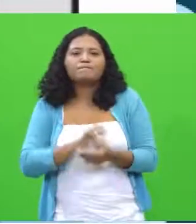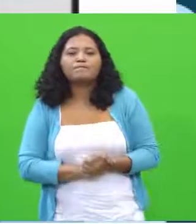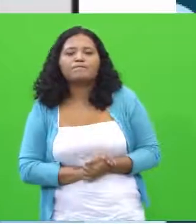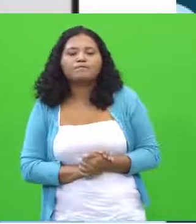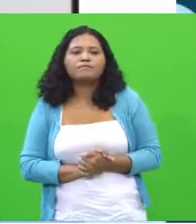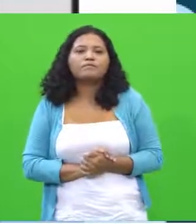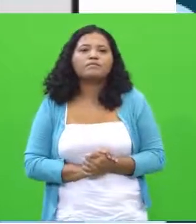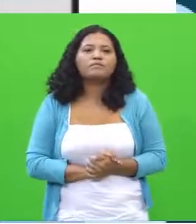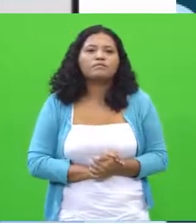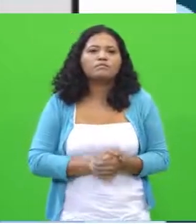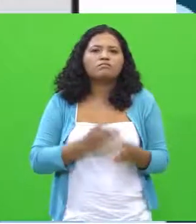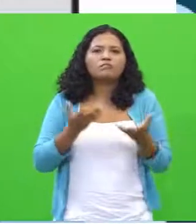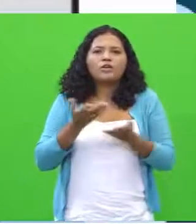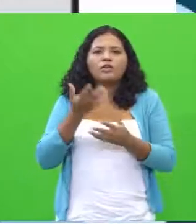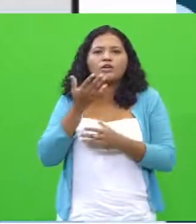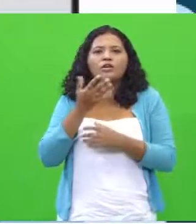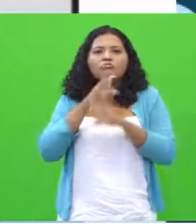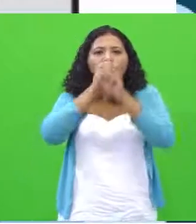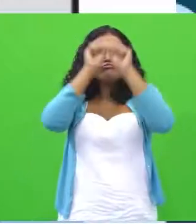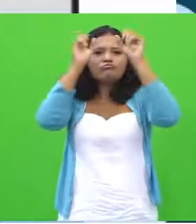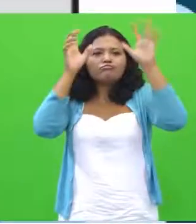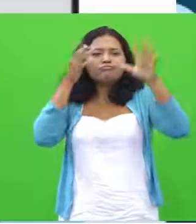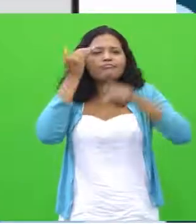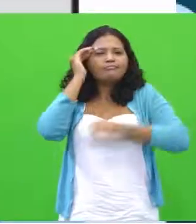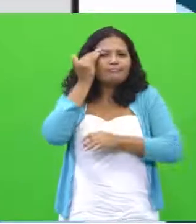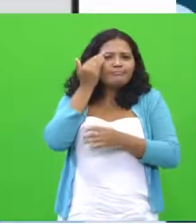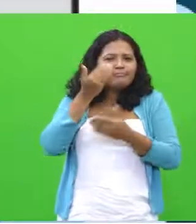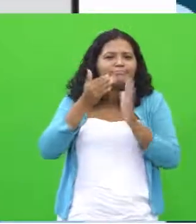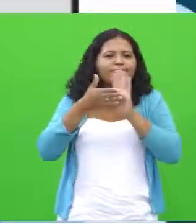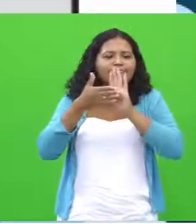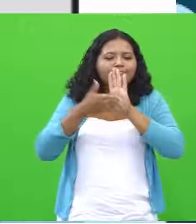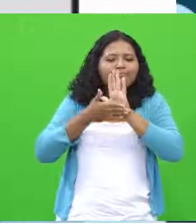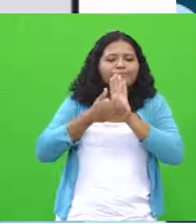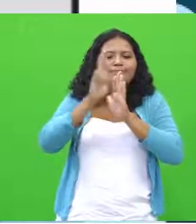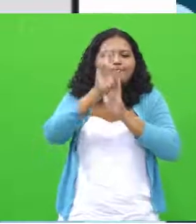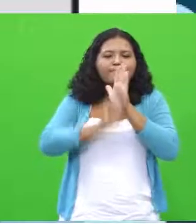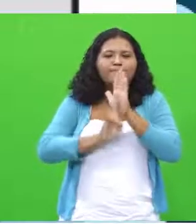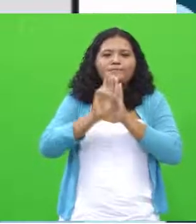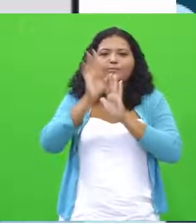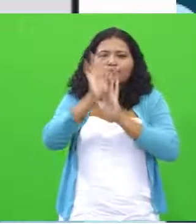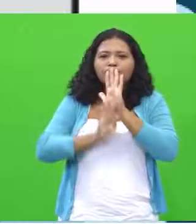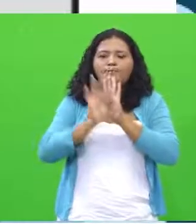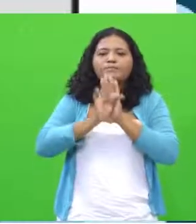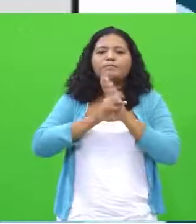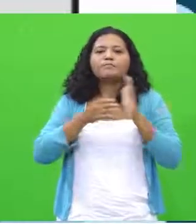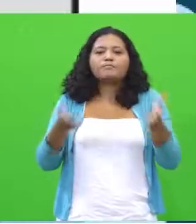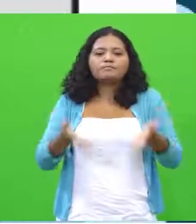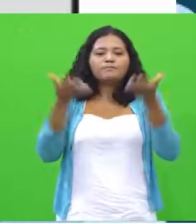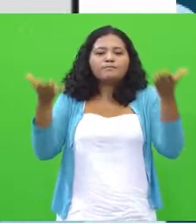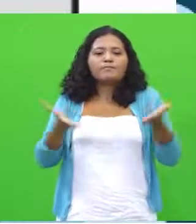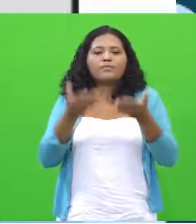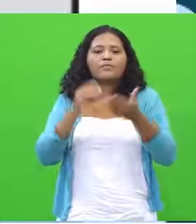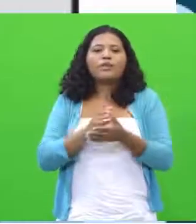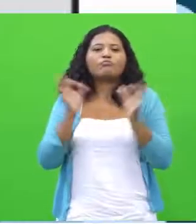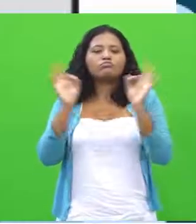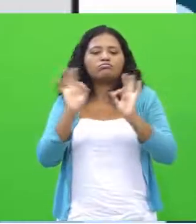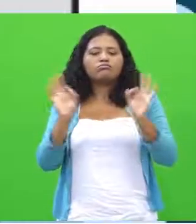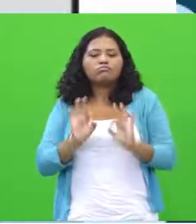para vocês entenderem aí a proposta dos textos motivadores? Perfeito. Então, vamos lá.